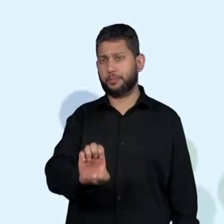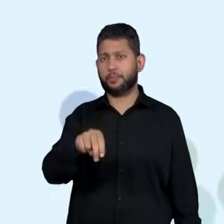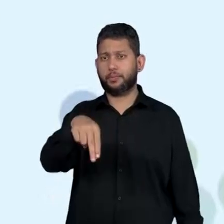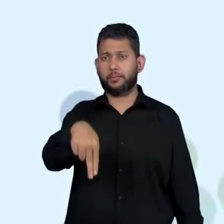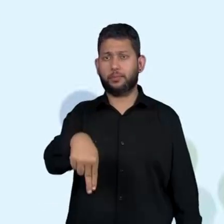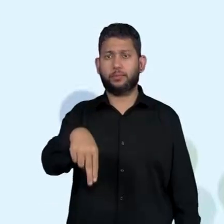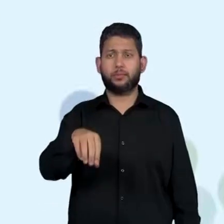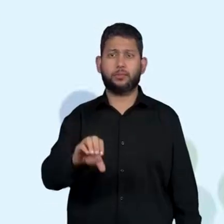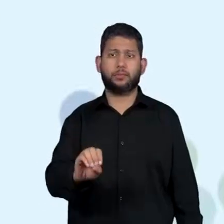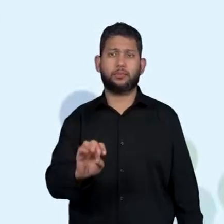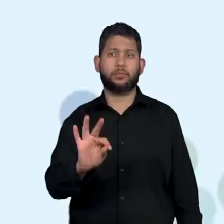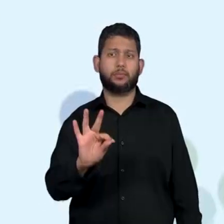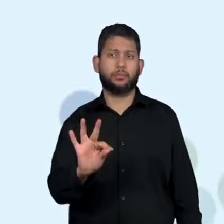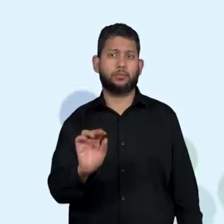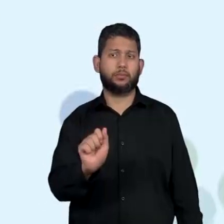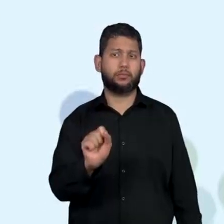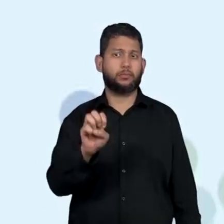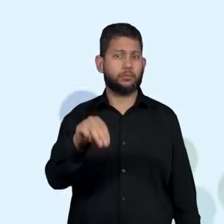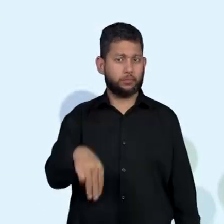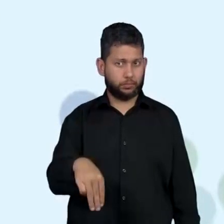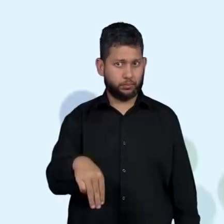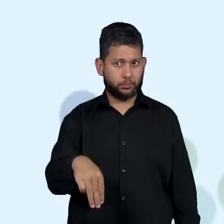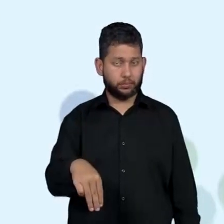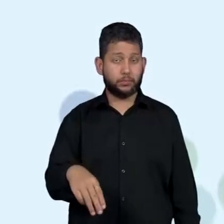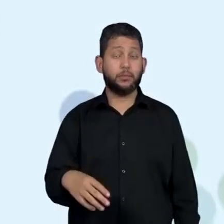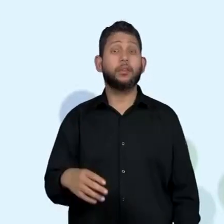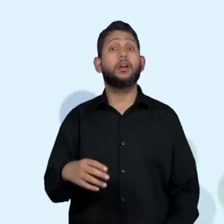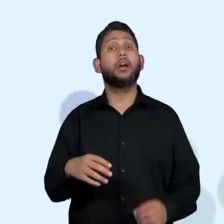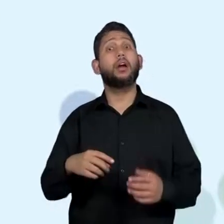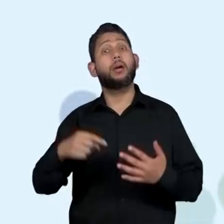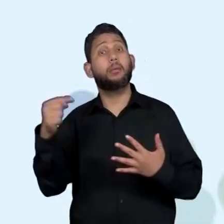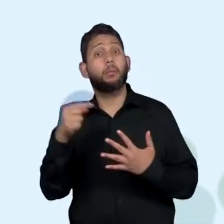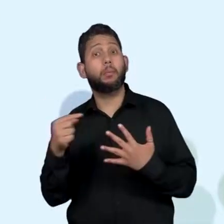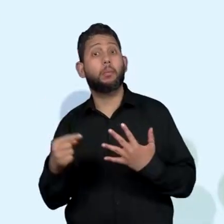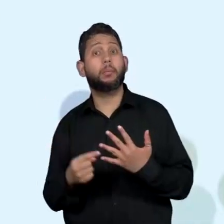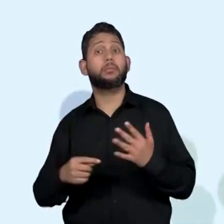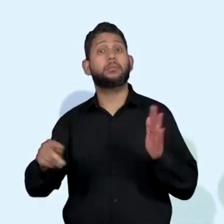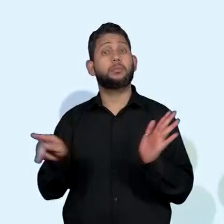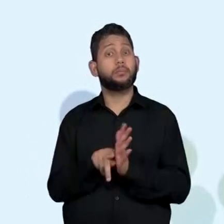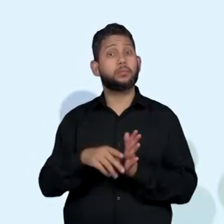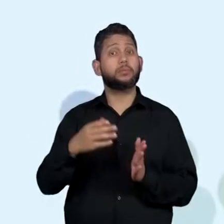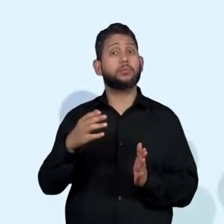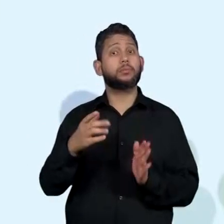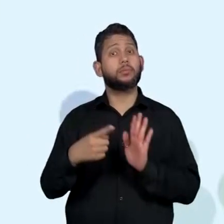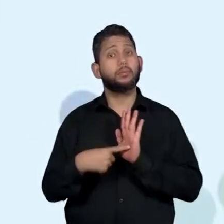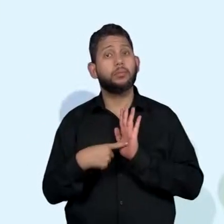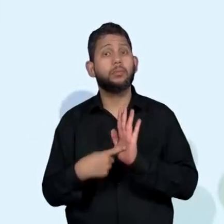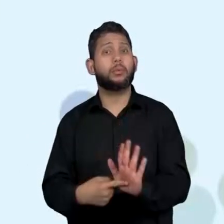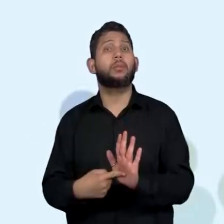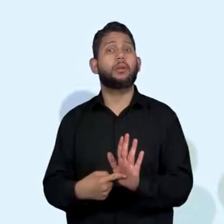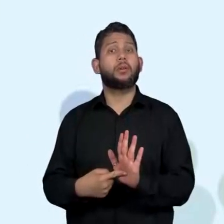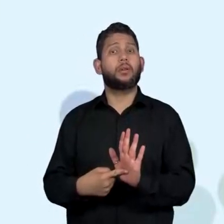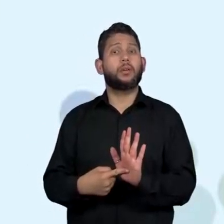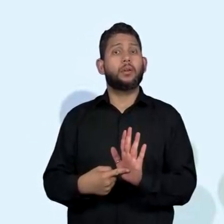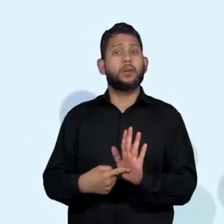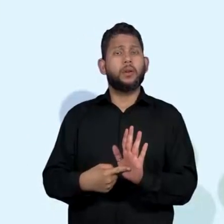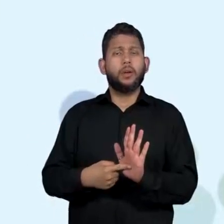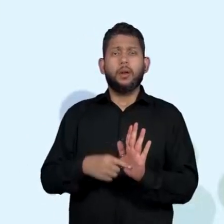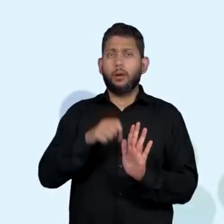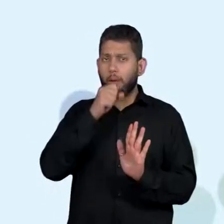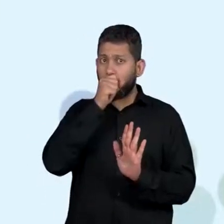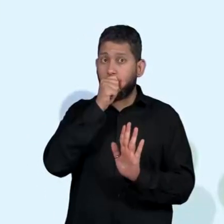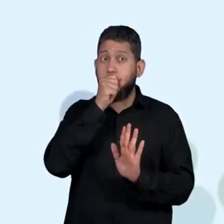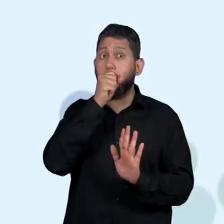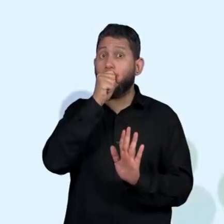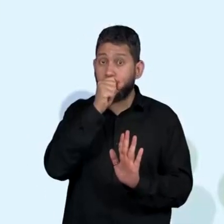Identificarmos as características que denotam, que concluem, que apontam se a informação